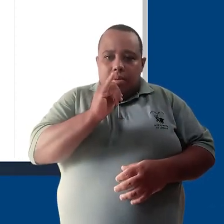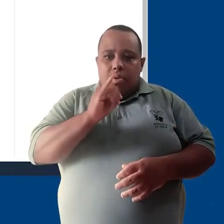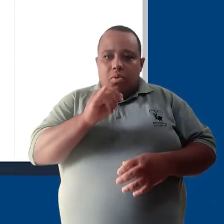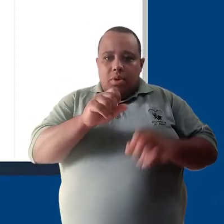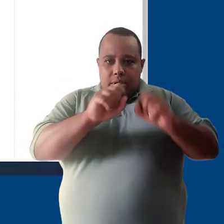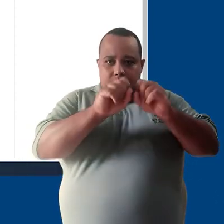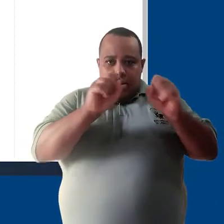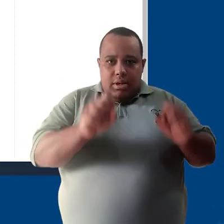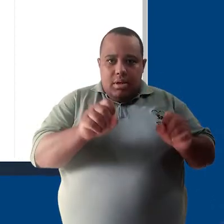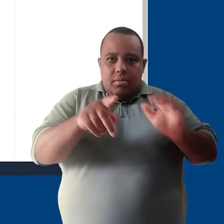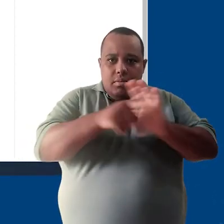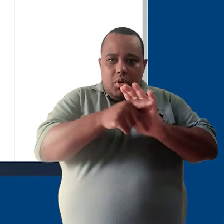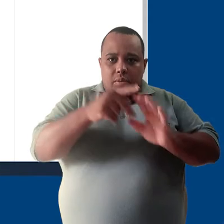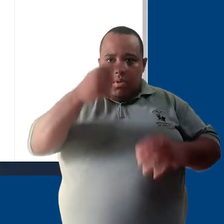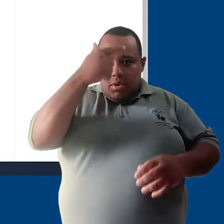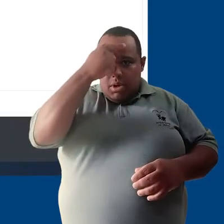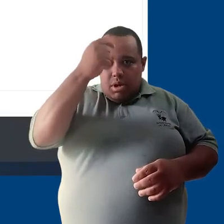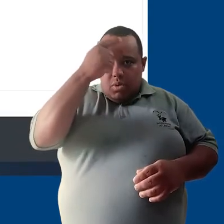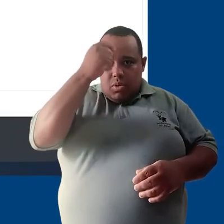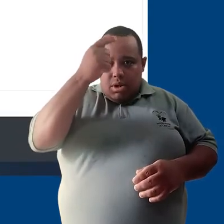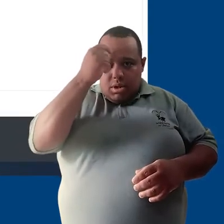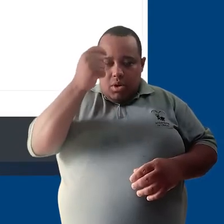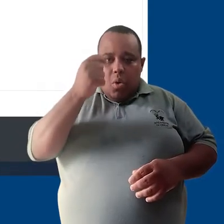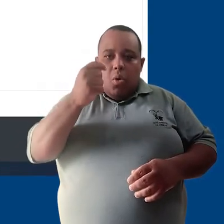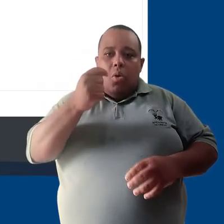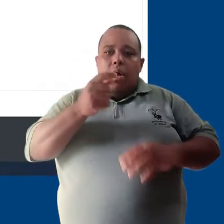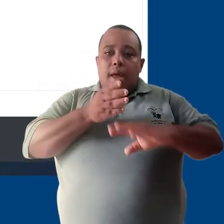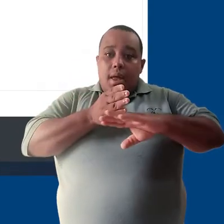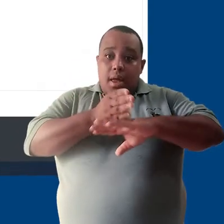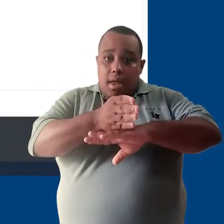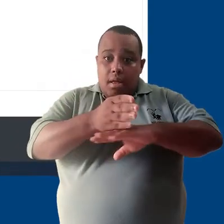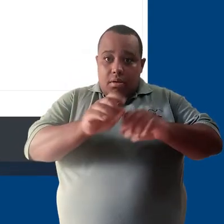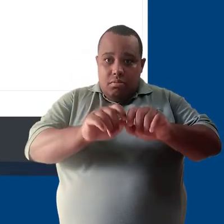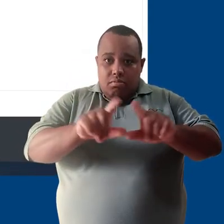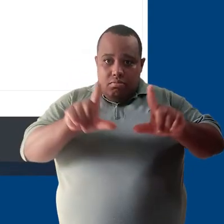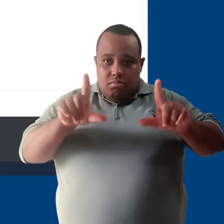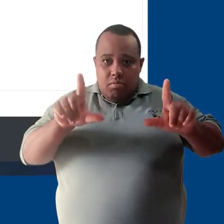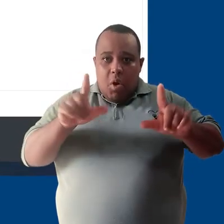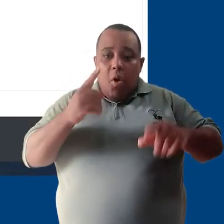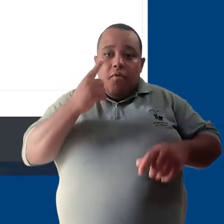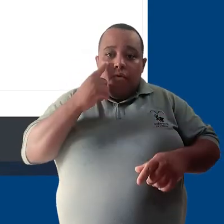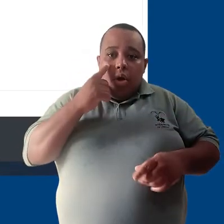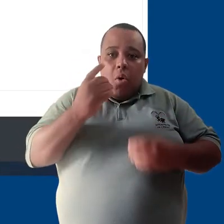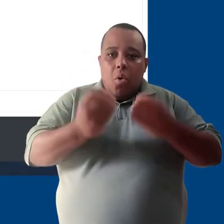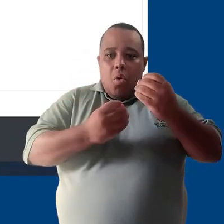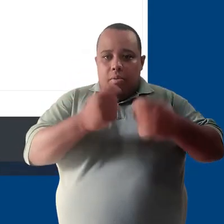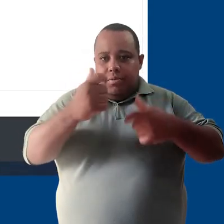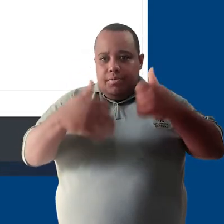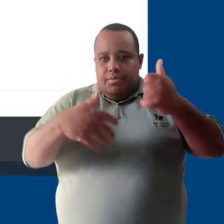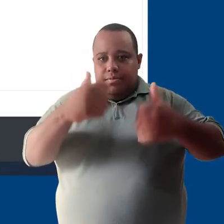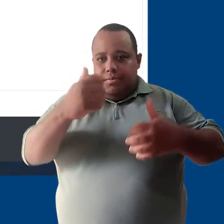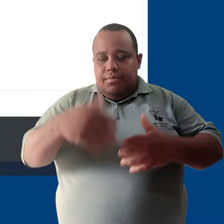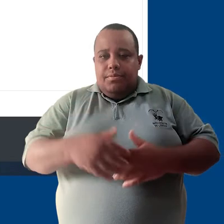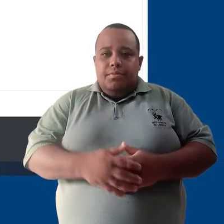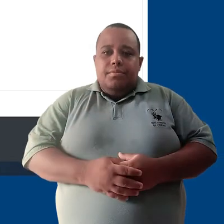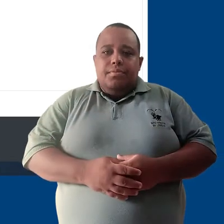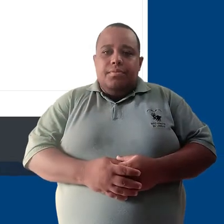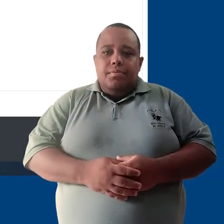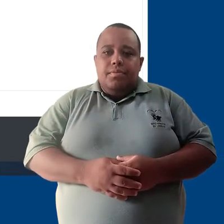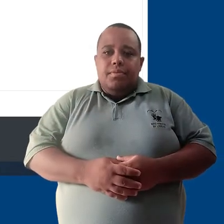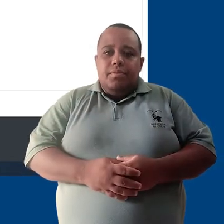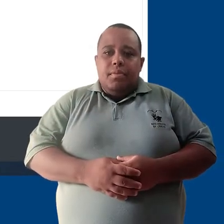de graduação. Acessário aqui é a plataforma de graduação e vamos falar sobre o assunto. Portanto,